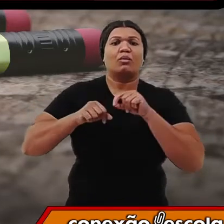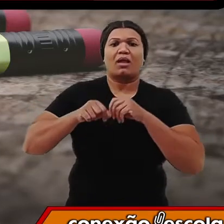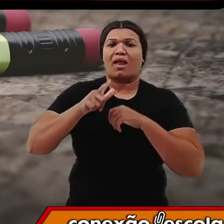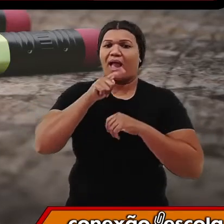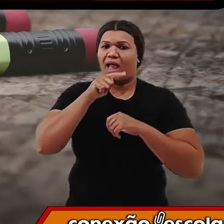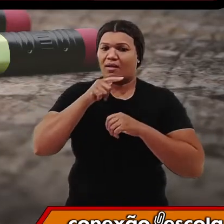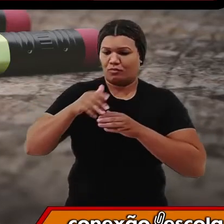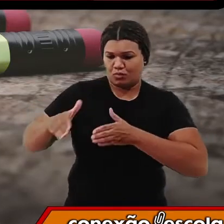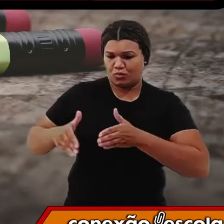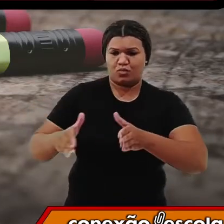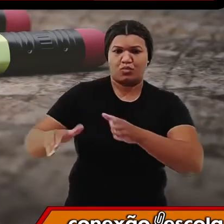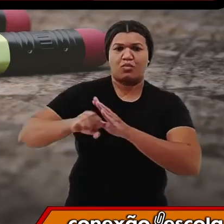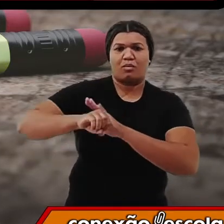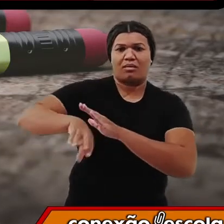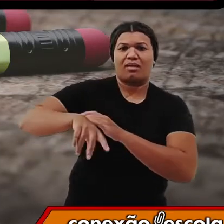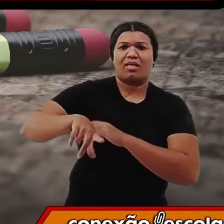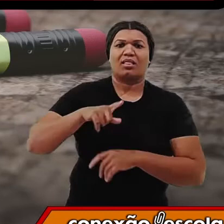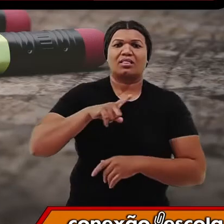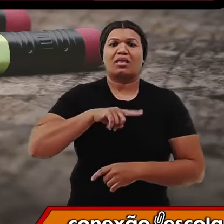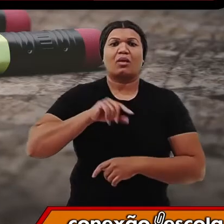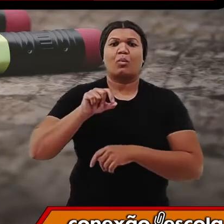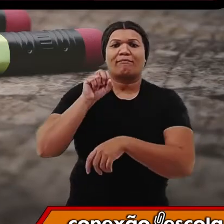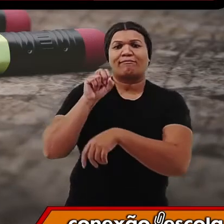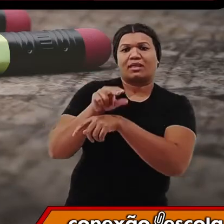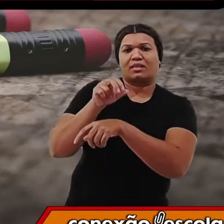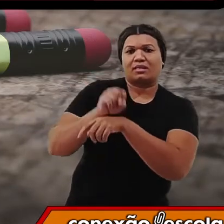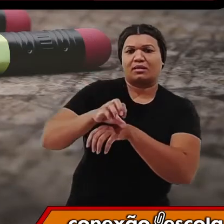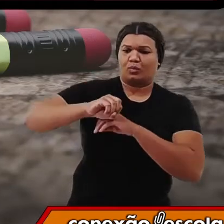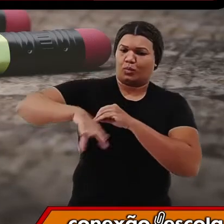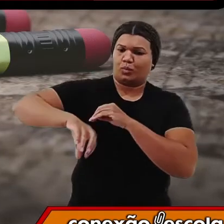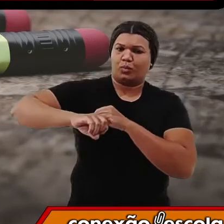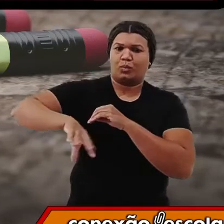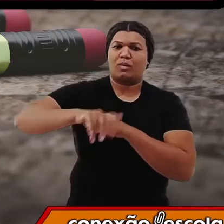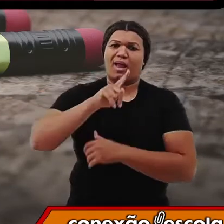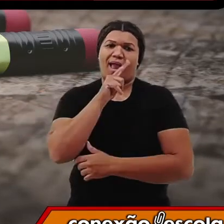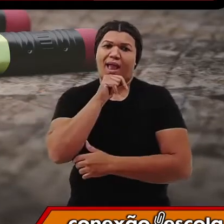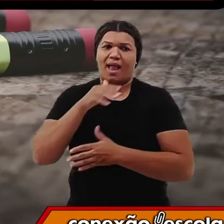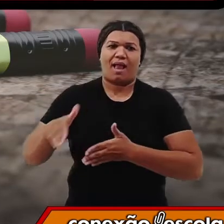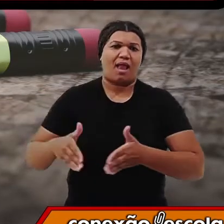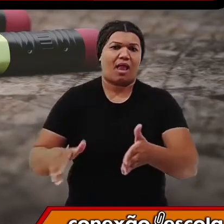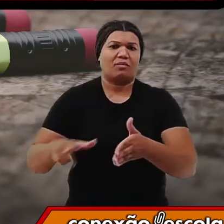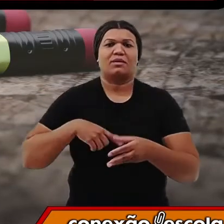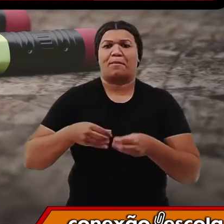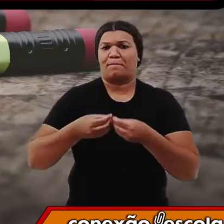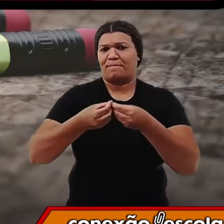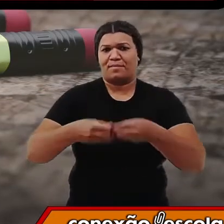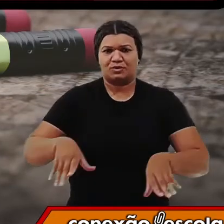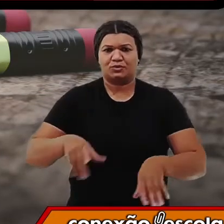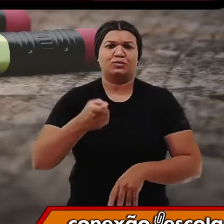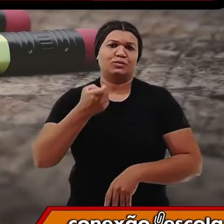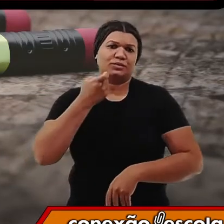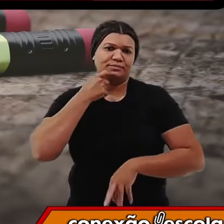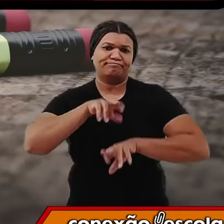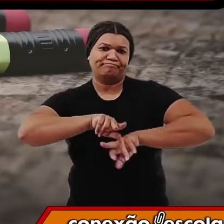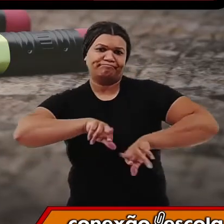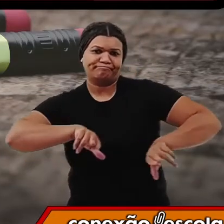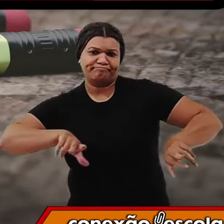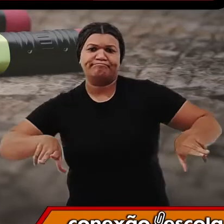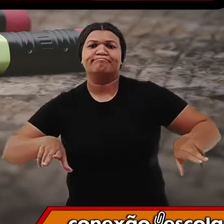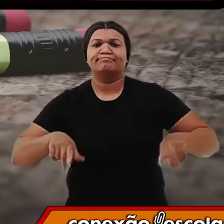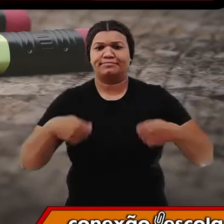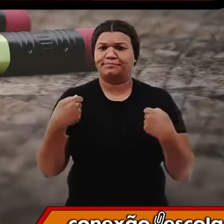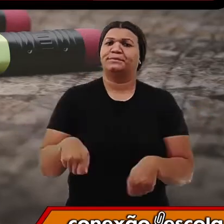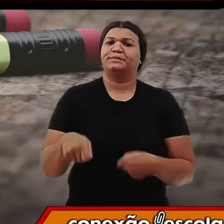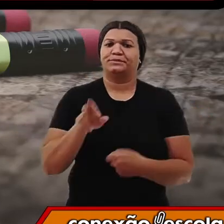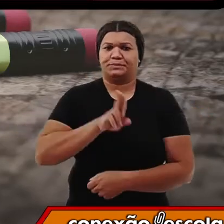agrotóxicos para as águas, reduzindo a oxigenação e prejudicando várias espécies de seres vivos que